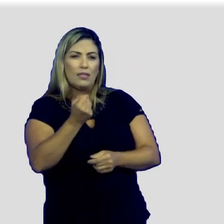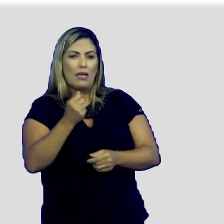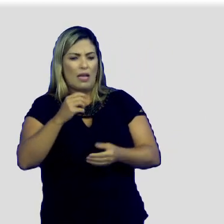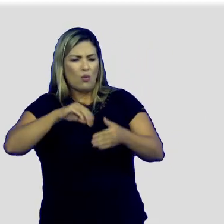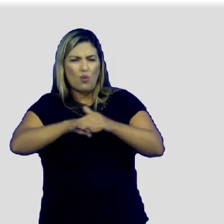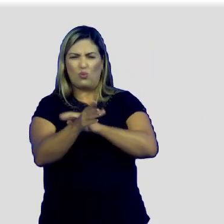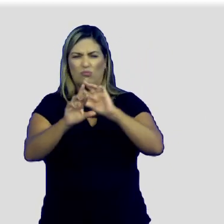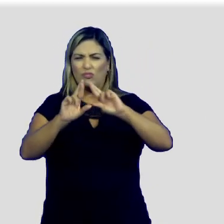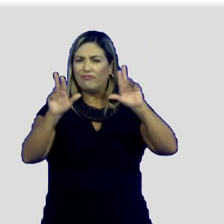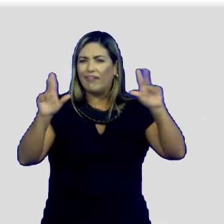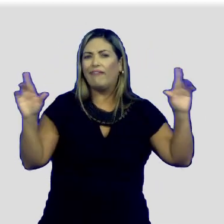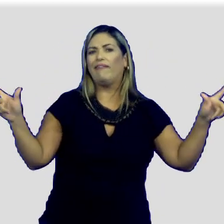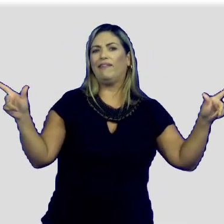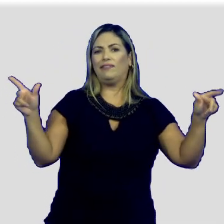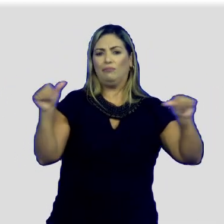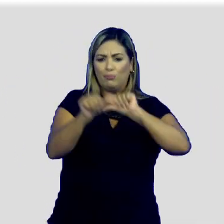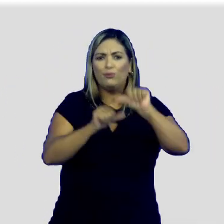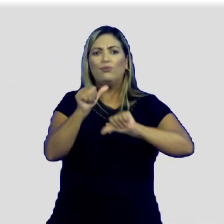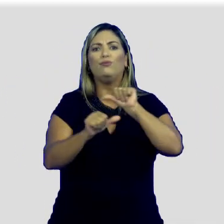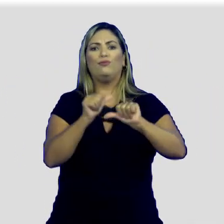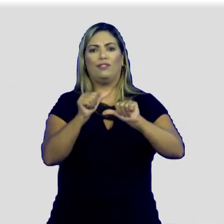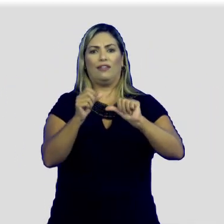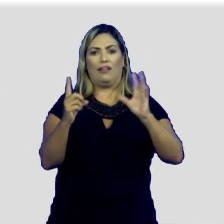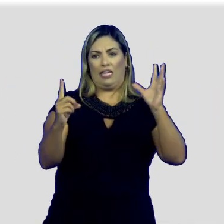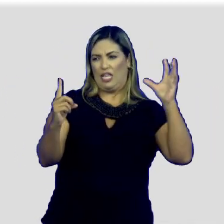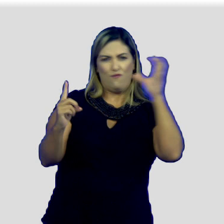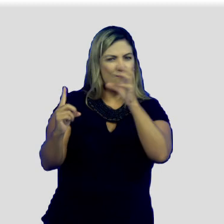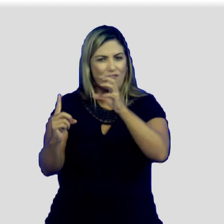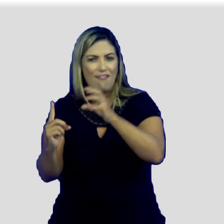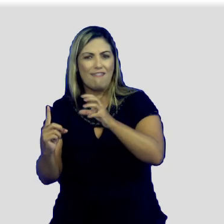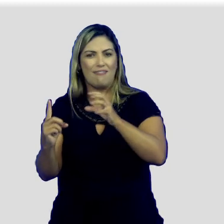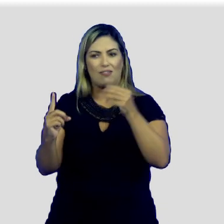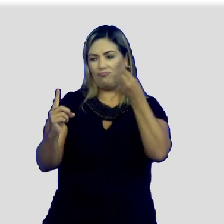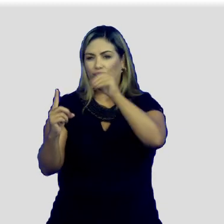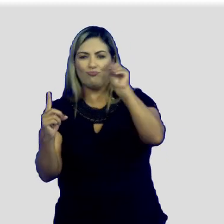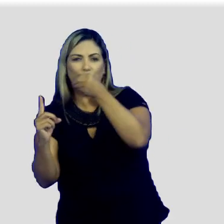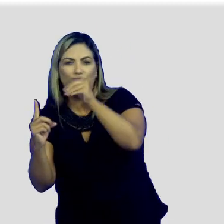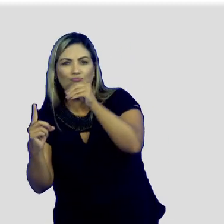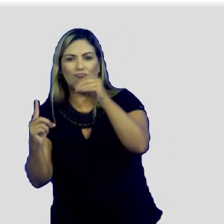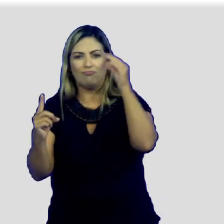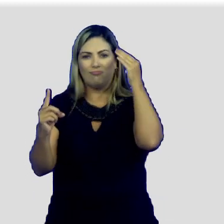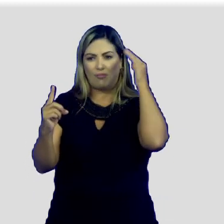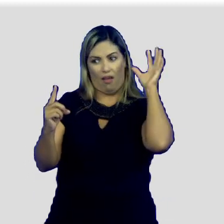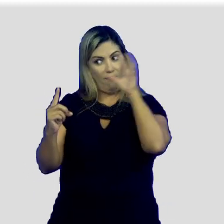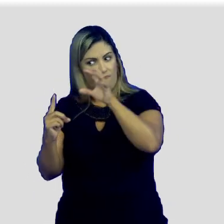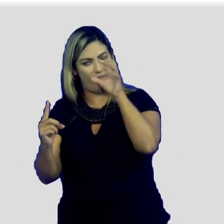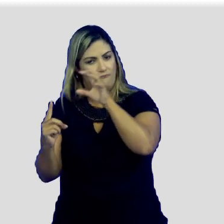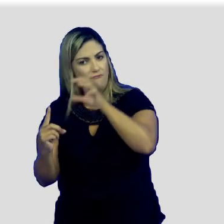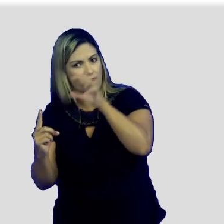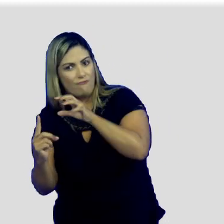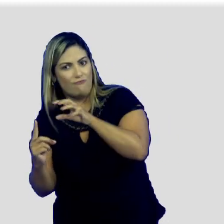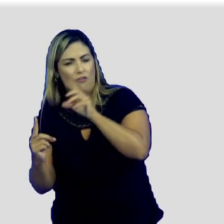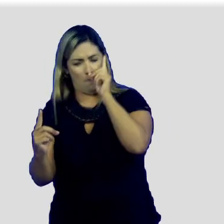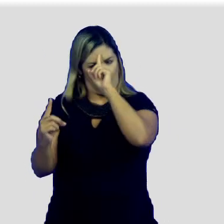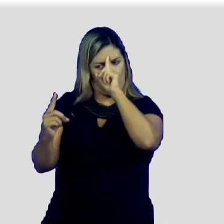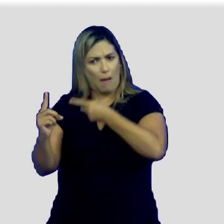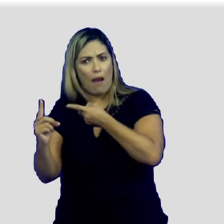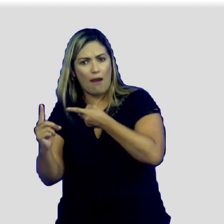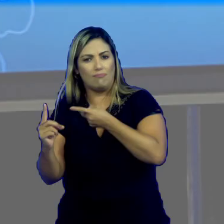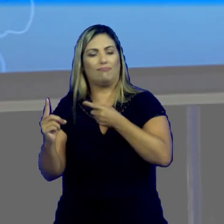de hábitos. Influenciar o receptor, convencer o receptor, persuadir,